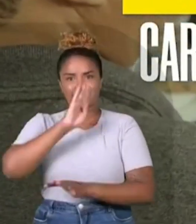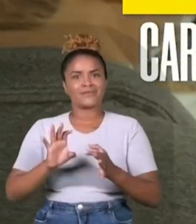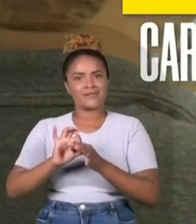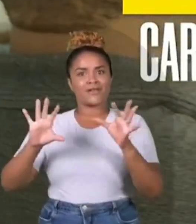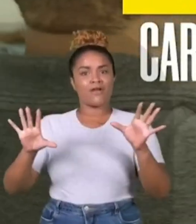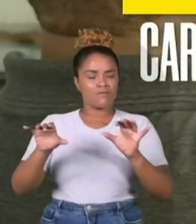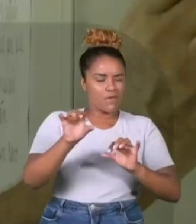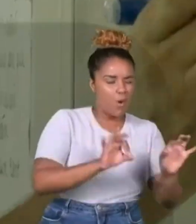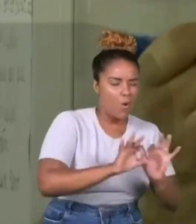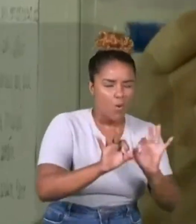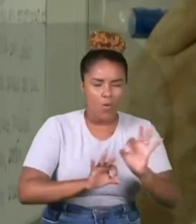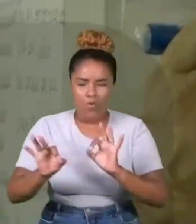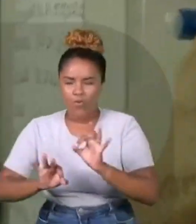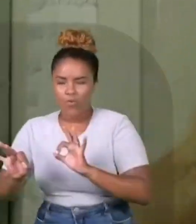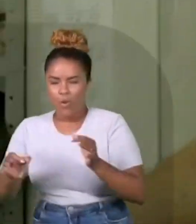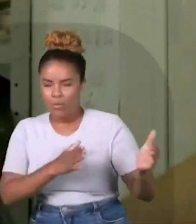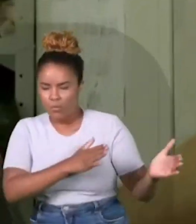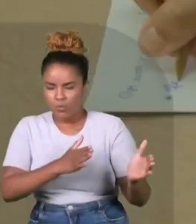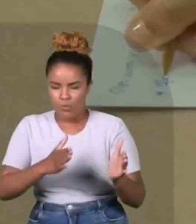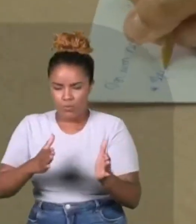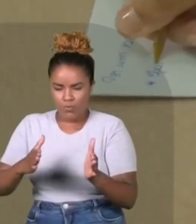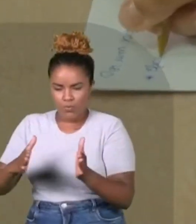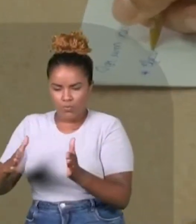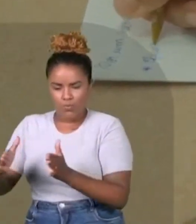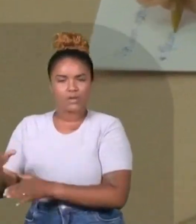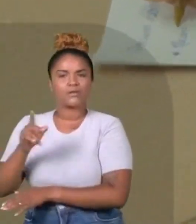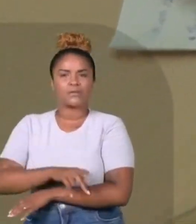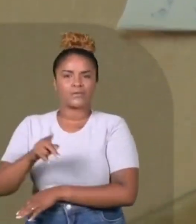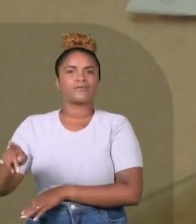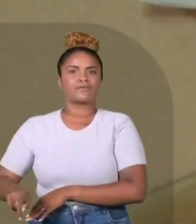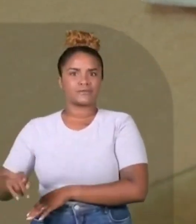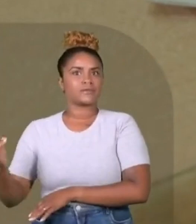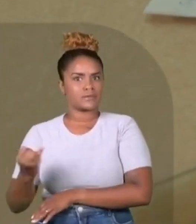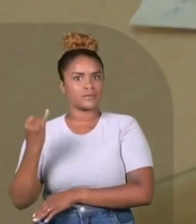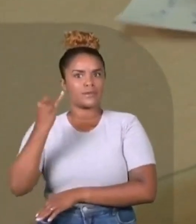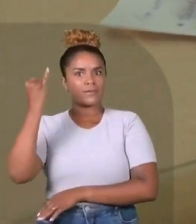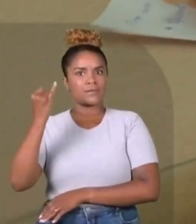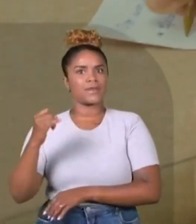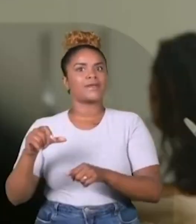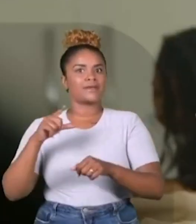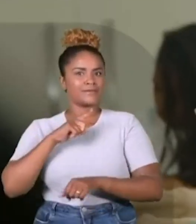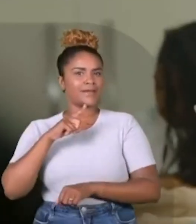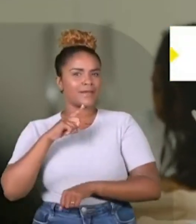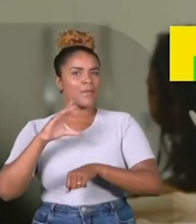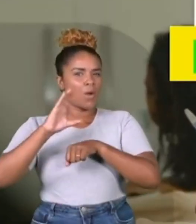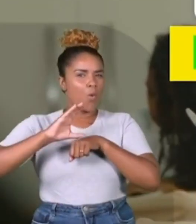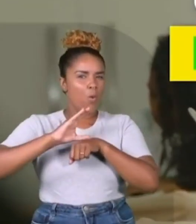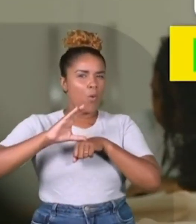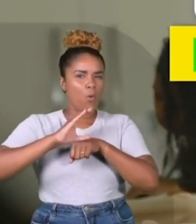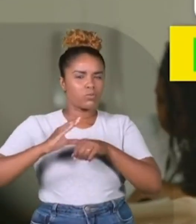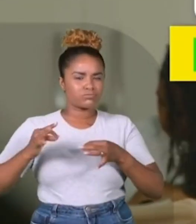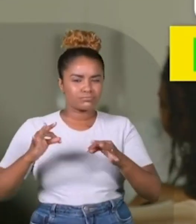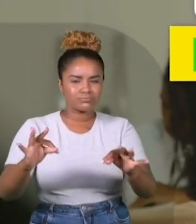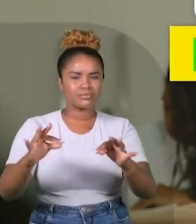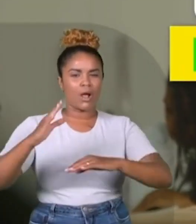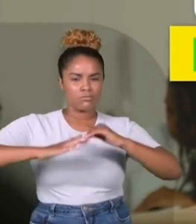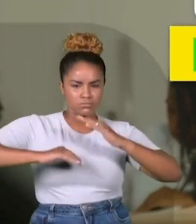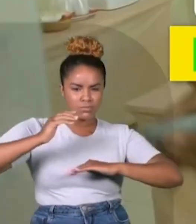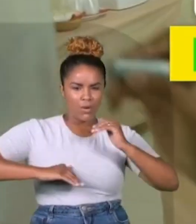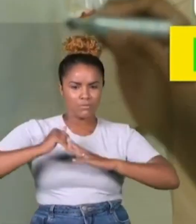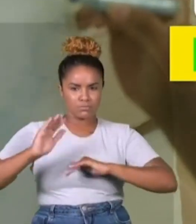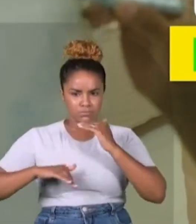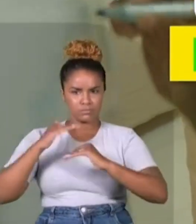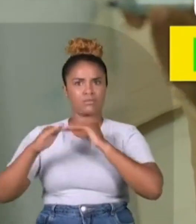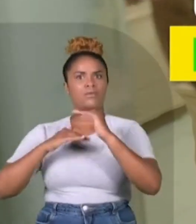carreira dos professores, que é fundamental ao ensino. E criar cursos técnicos profissionalizantes que, ao longo do tempo, vão se